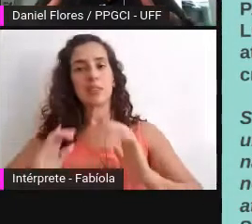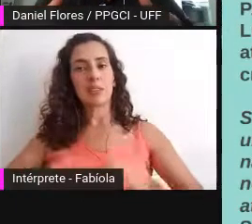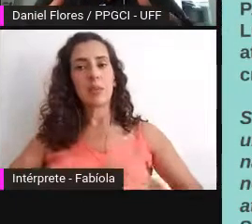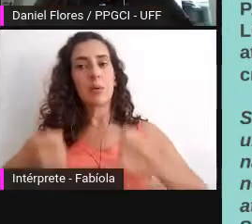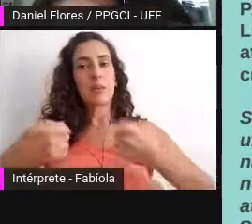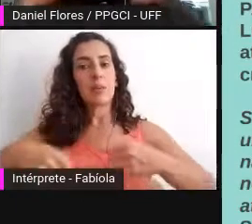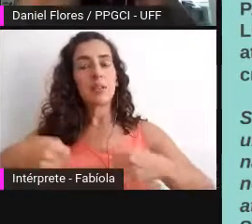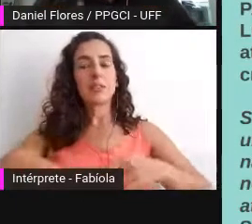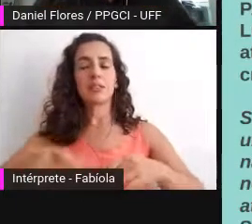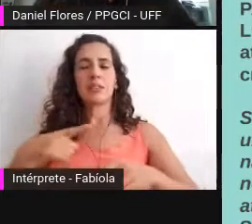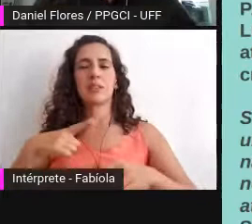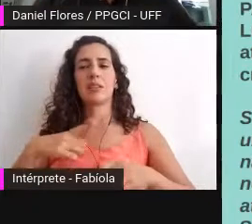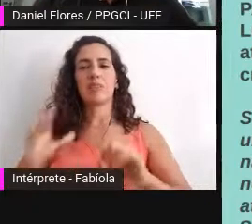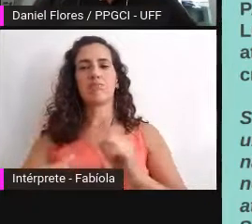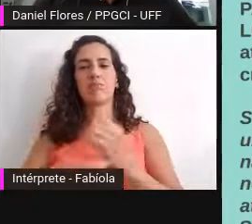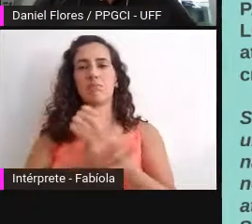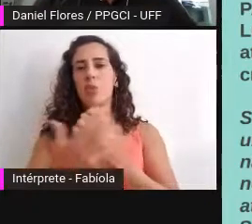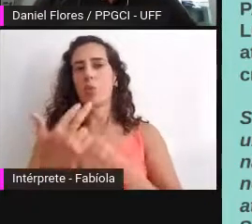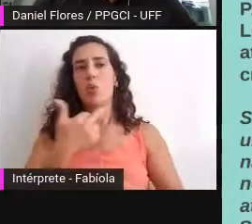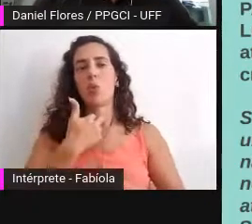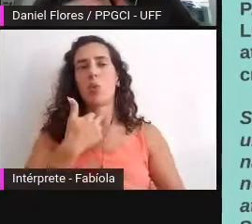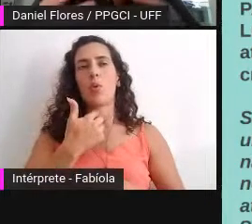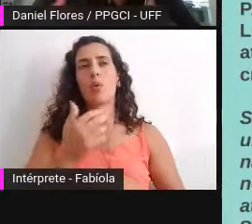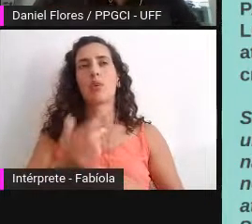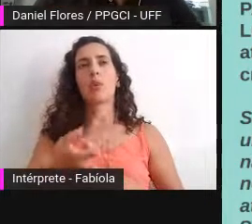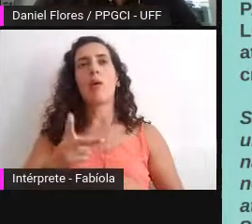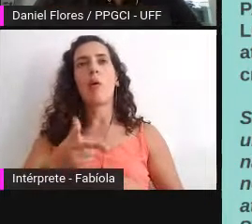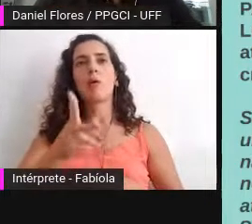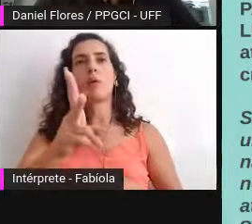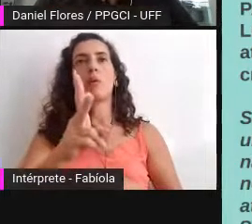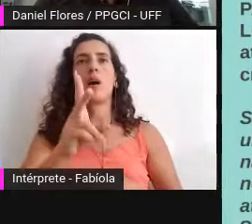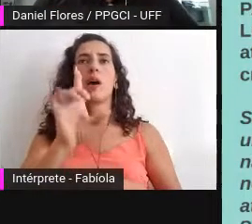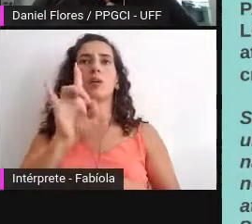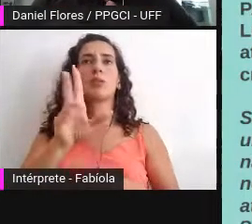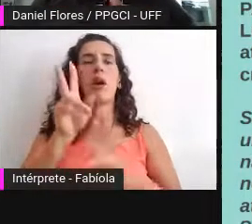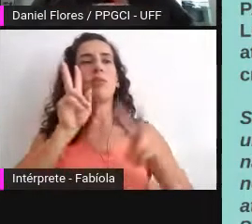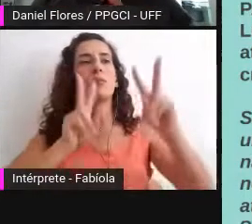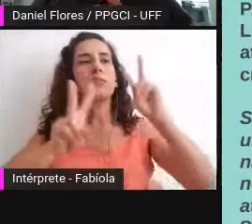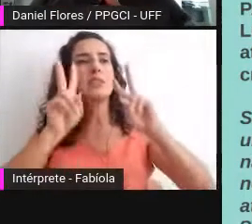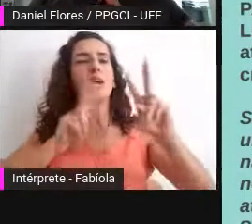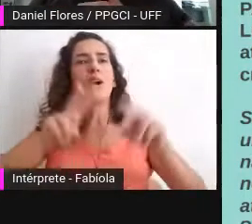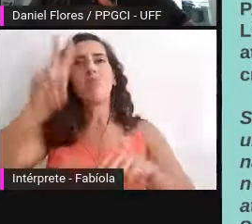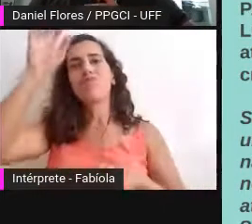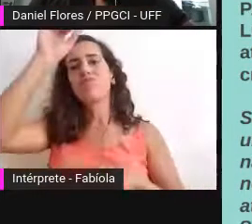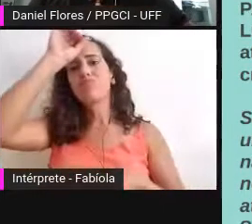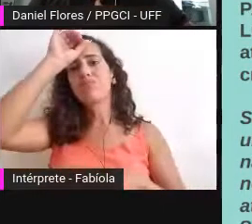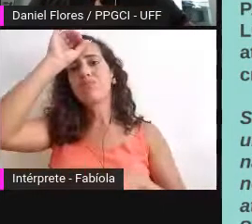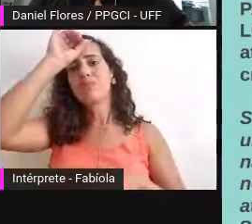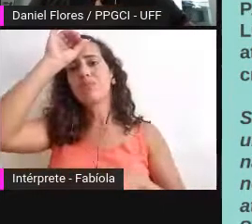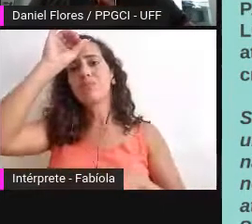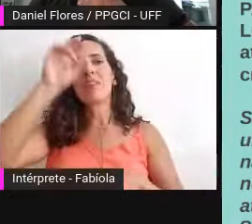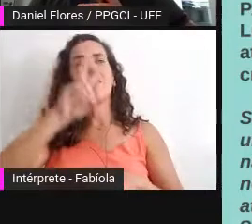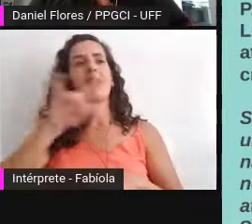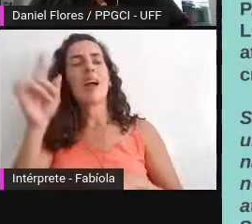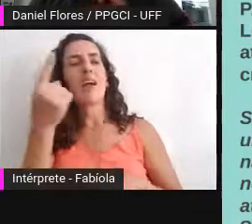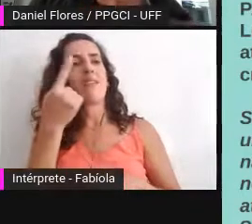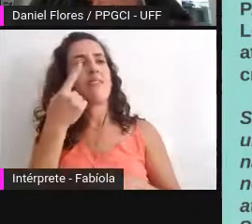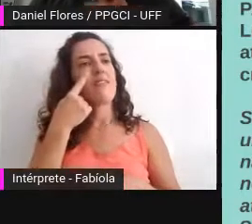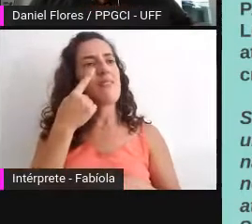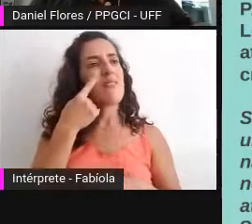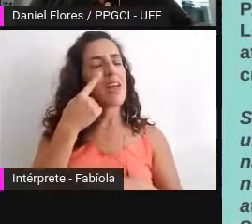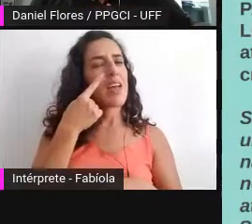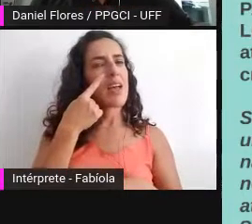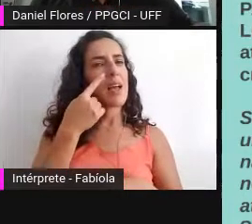podem continuar com a premissa e a sua visão leiga de que elas vão checar as